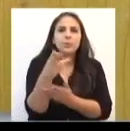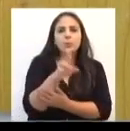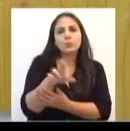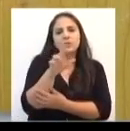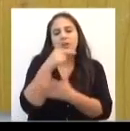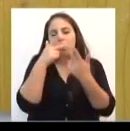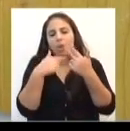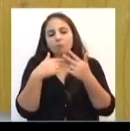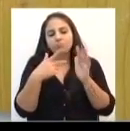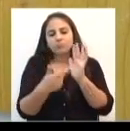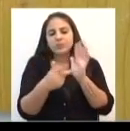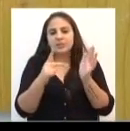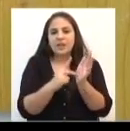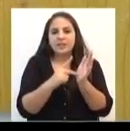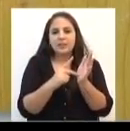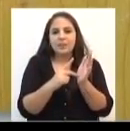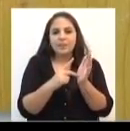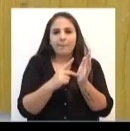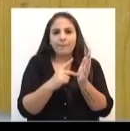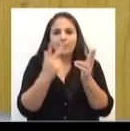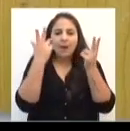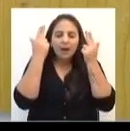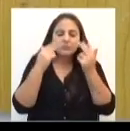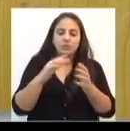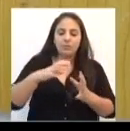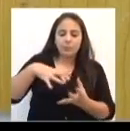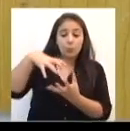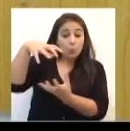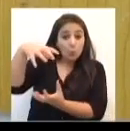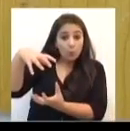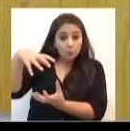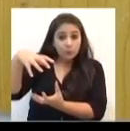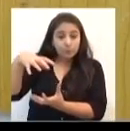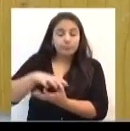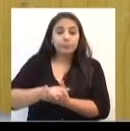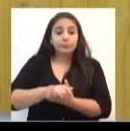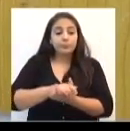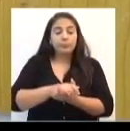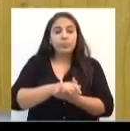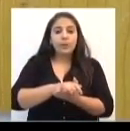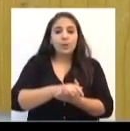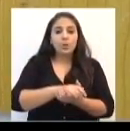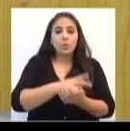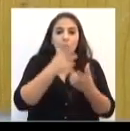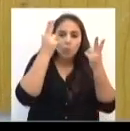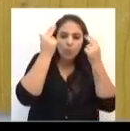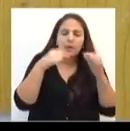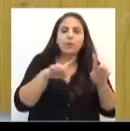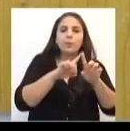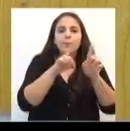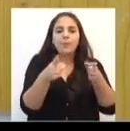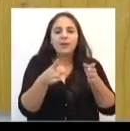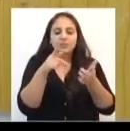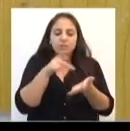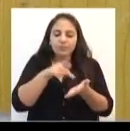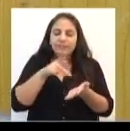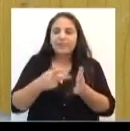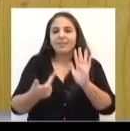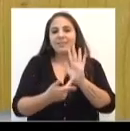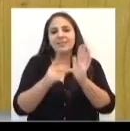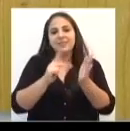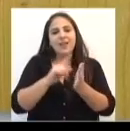grande símbolo da Páscoa o ovo, o coelho, mas o verdadeiro sentido